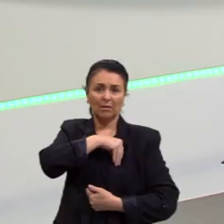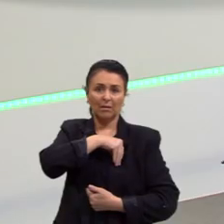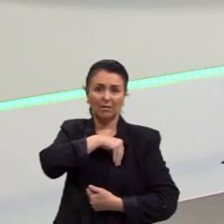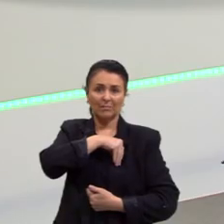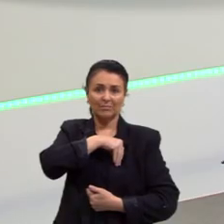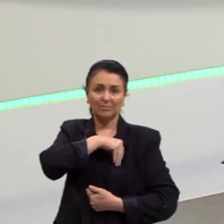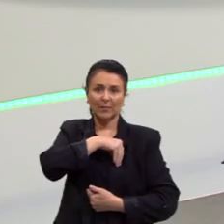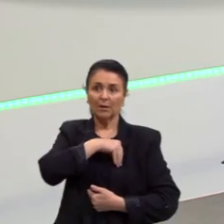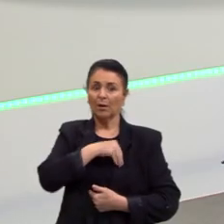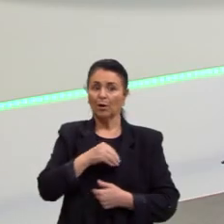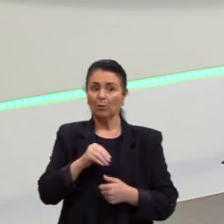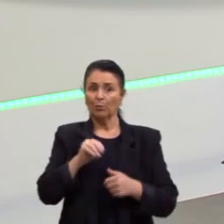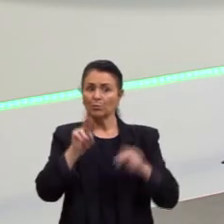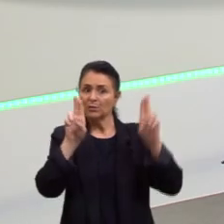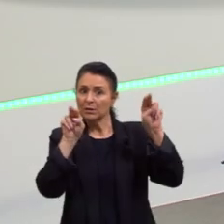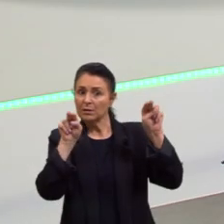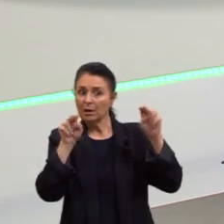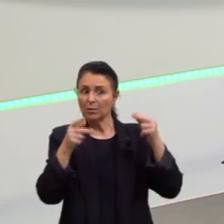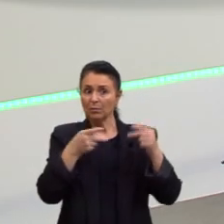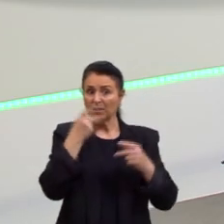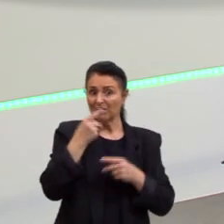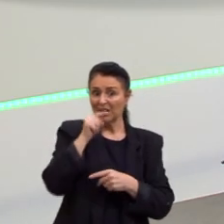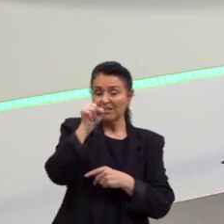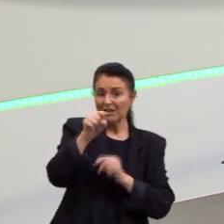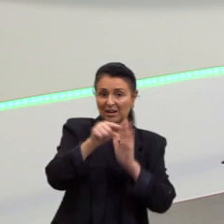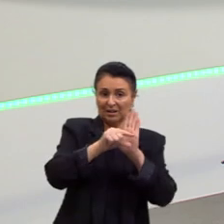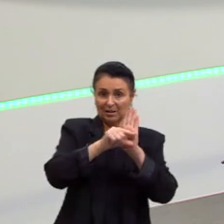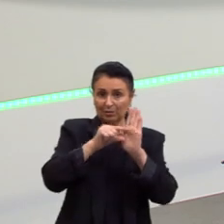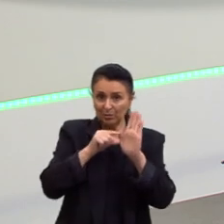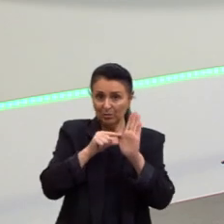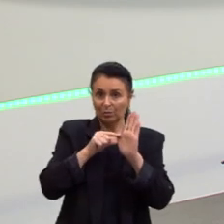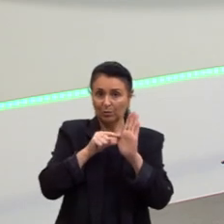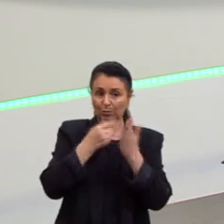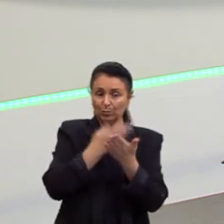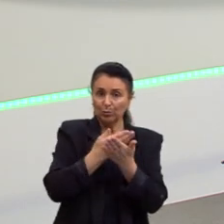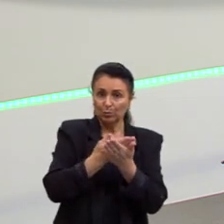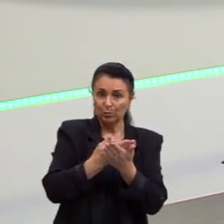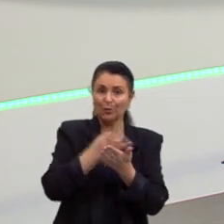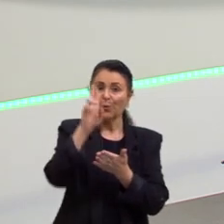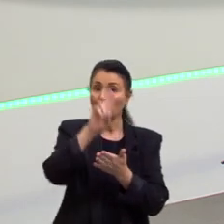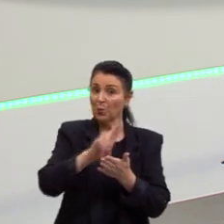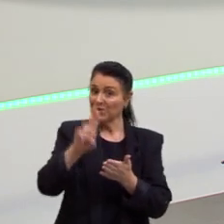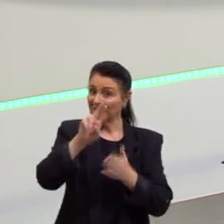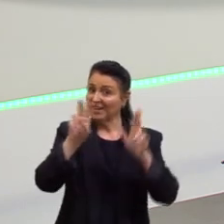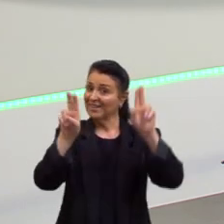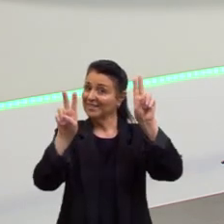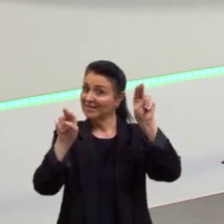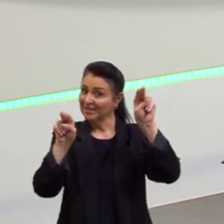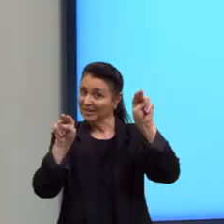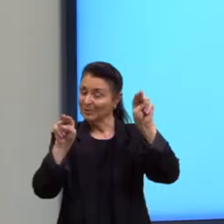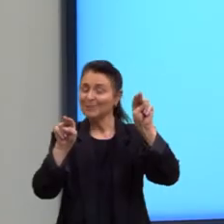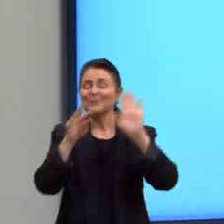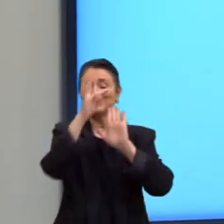Não citei a fala inteira, mas tem uma expressão que é dele, do estudo dele. Coloquei nas aspas. Intertextualidade.